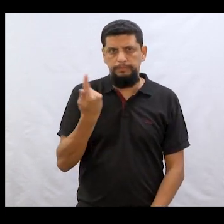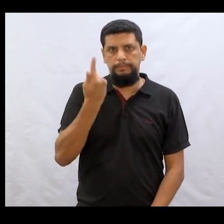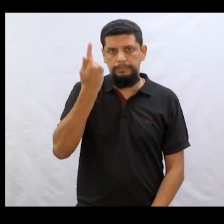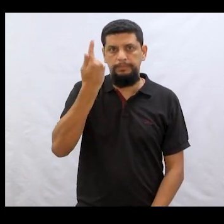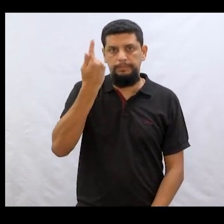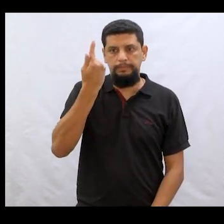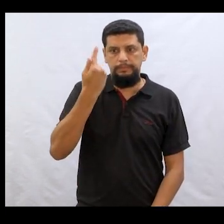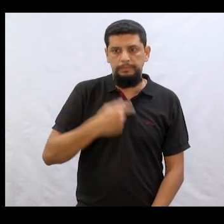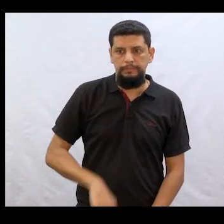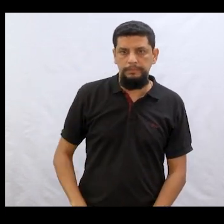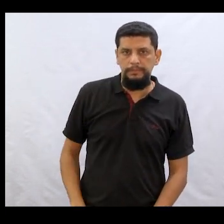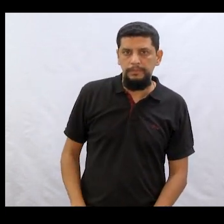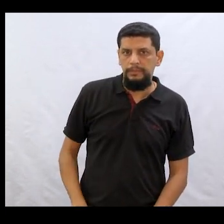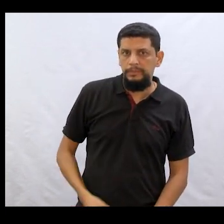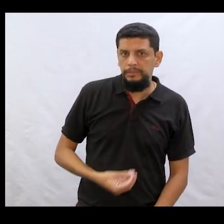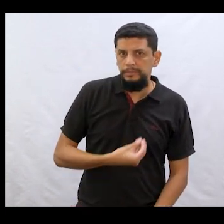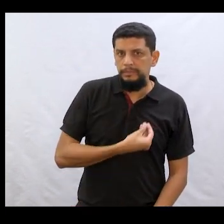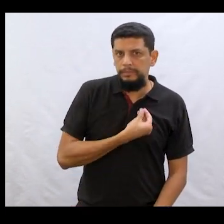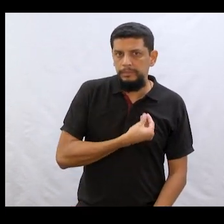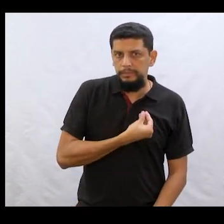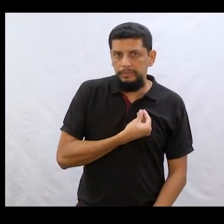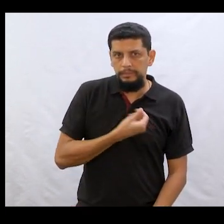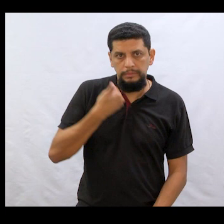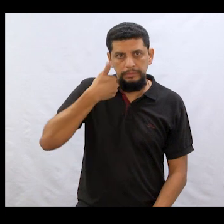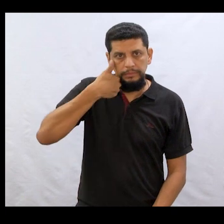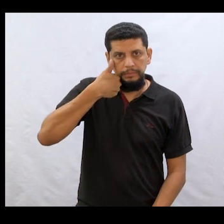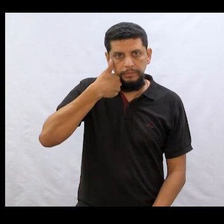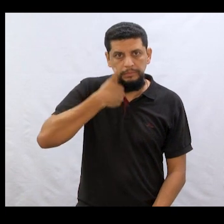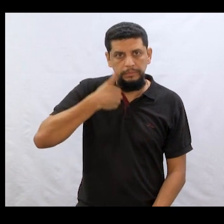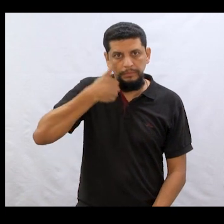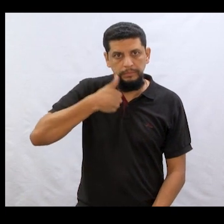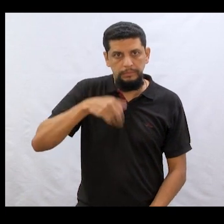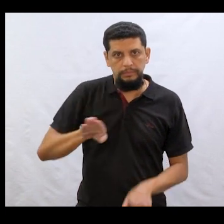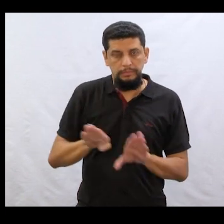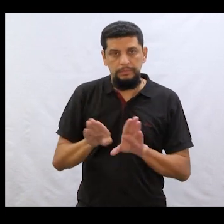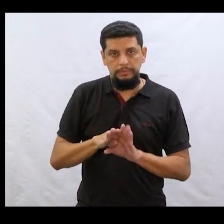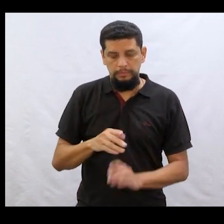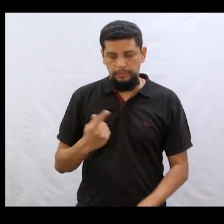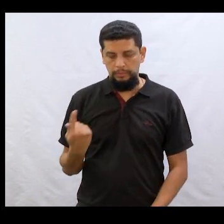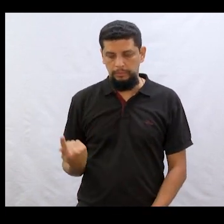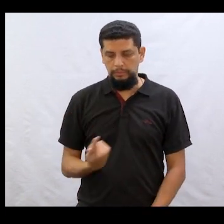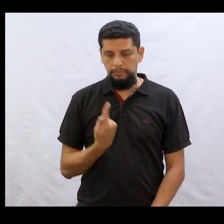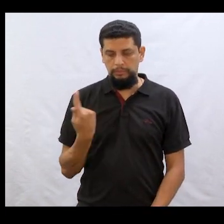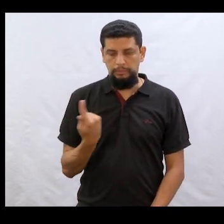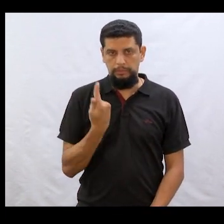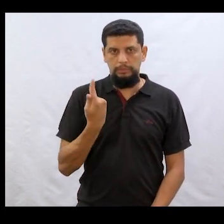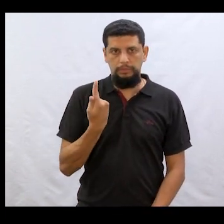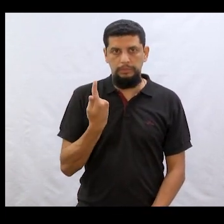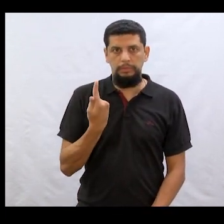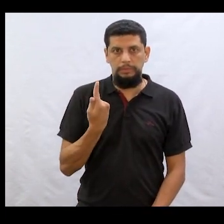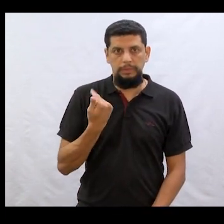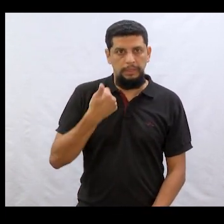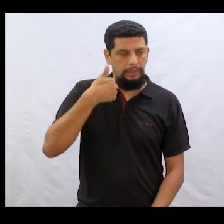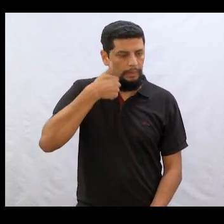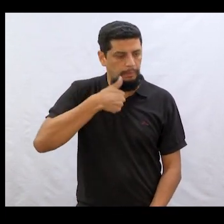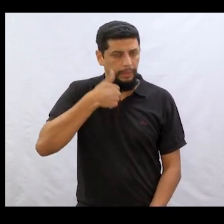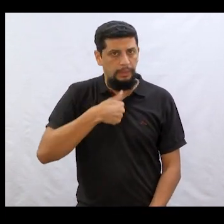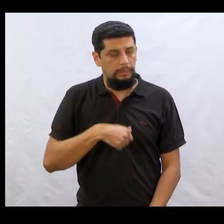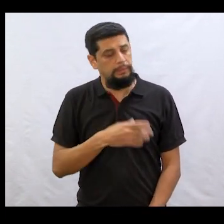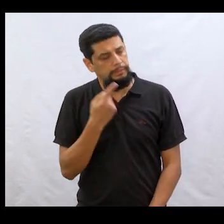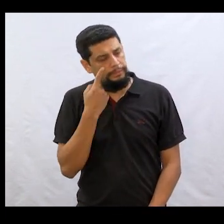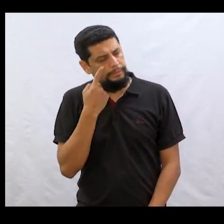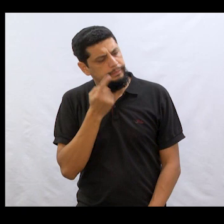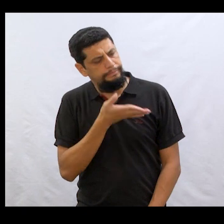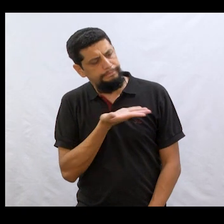gigante, se morava uma mulher e um gigante. E daí, a mulher que